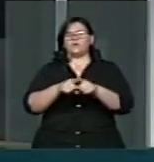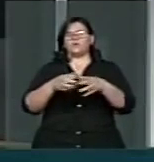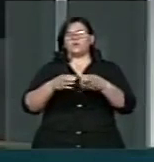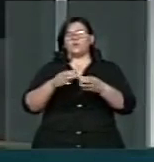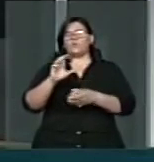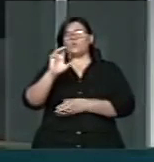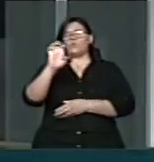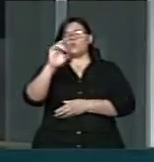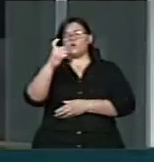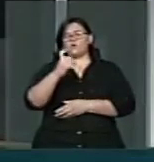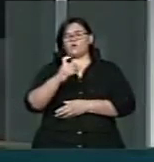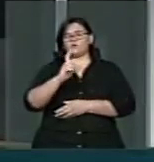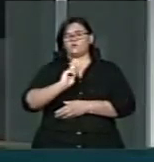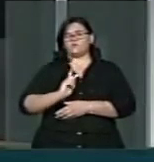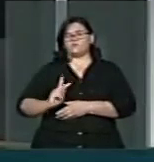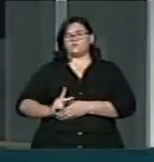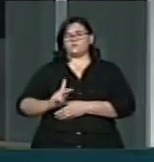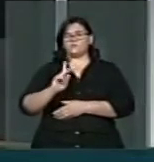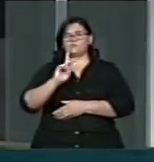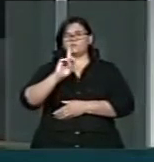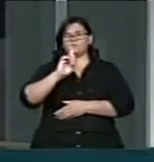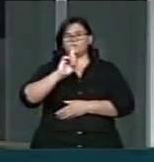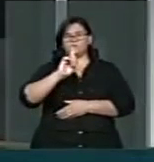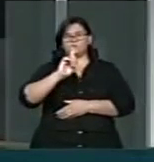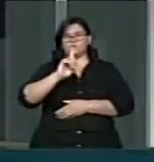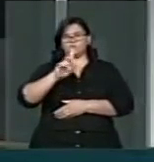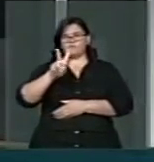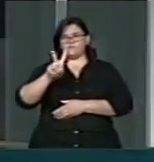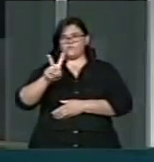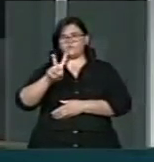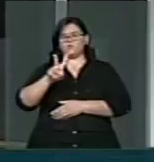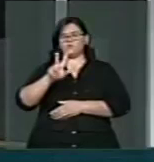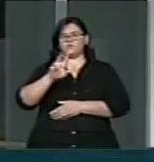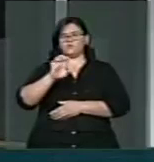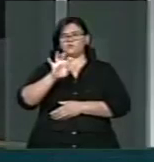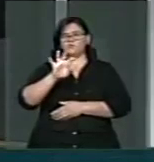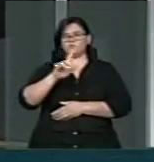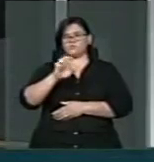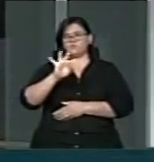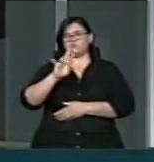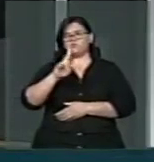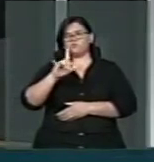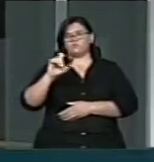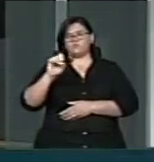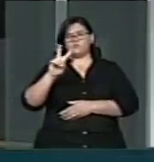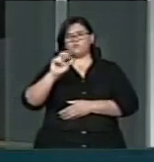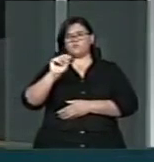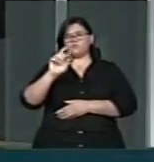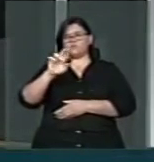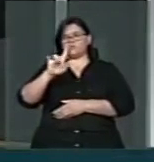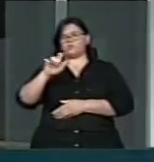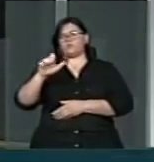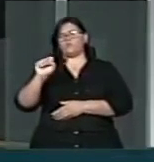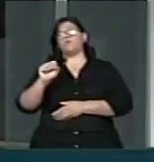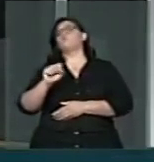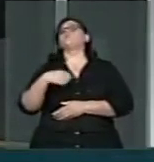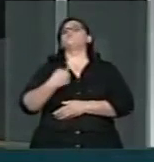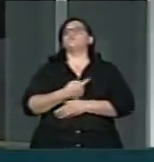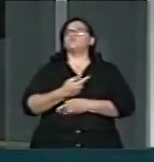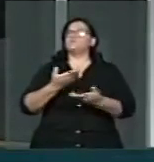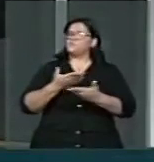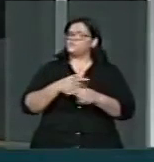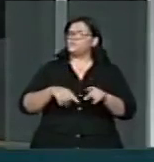Vargas, direcionado à classe trabalhadora. Em tempos mais recentes, cabe enfatizarmos também as